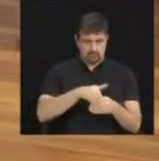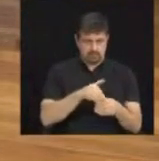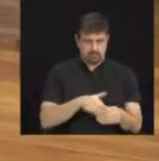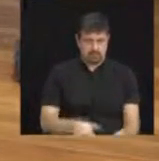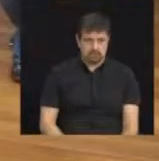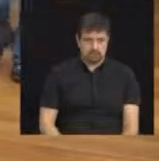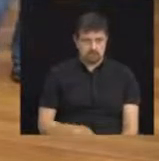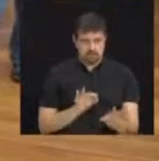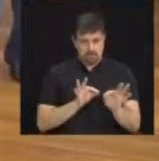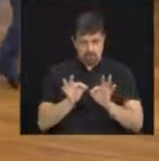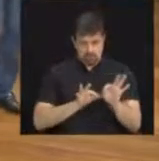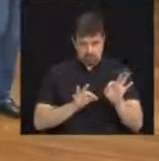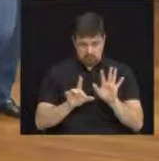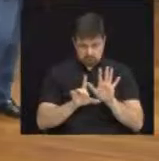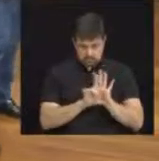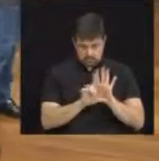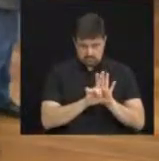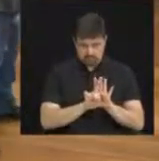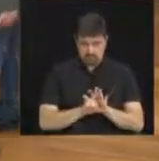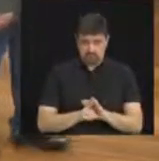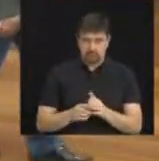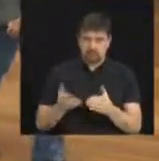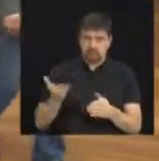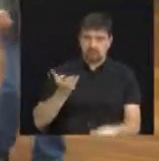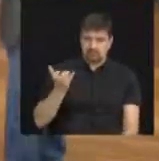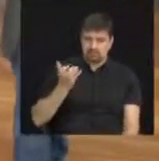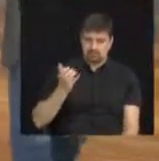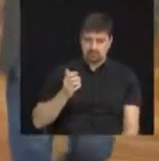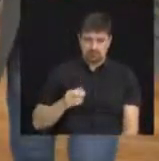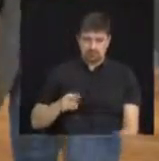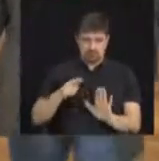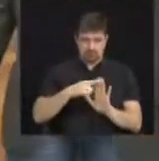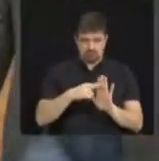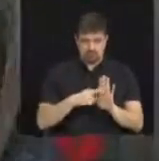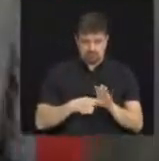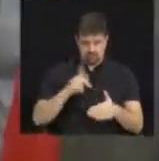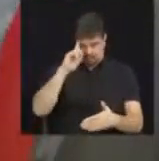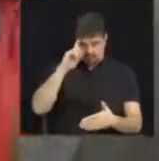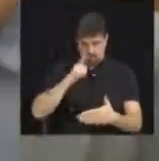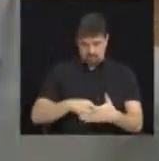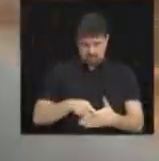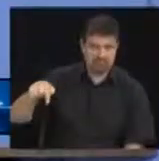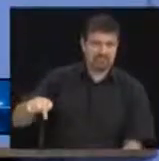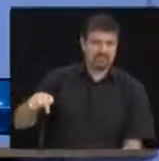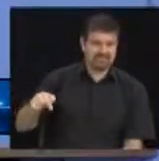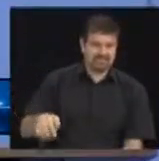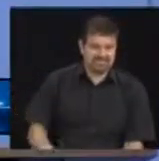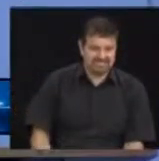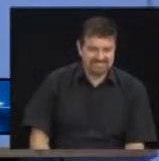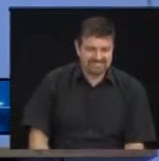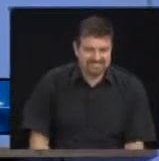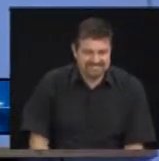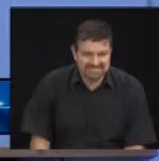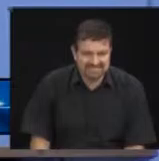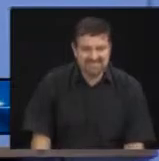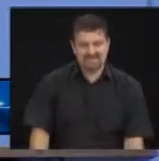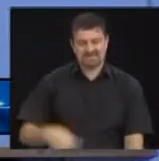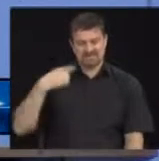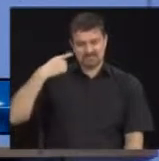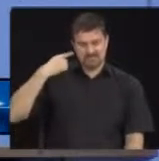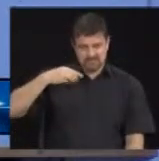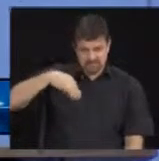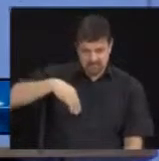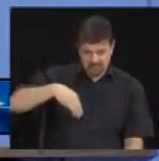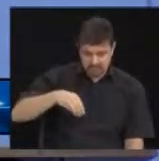uma resposta, já que os moradores não sabem se devem pagar o IPTU deste ano, cujo vencimento está próximo. O vereador Bernardelli disse aqui